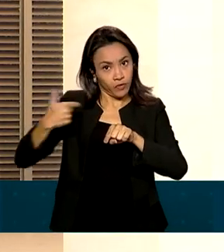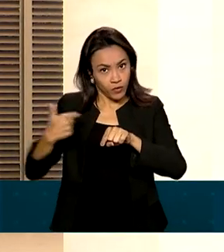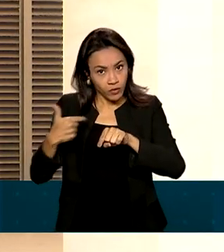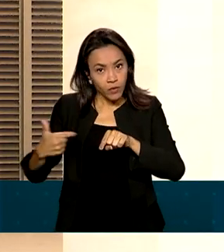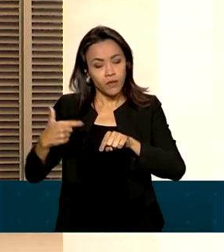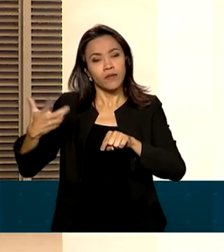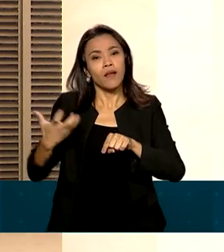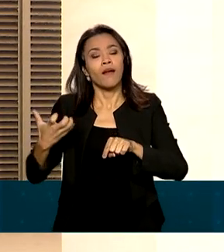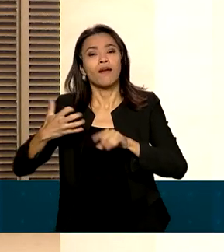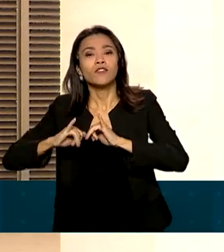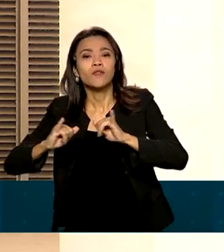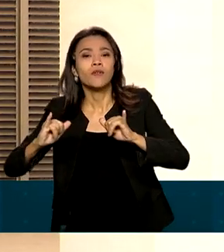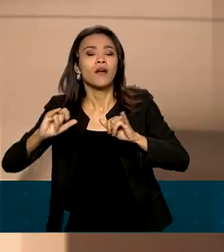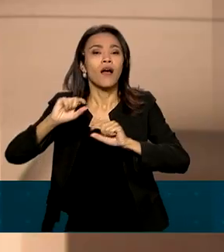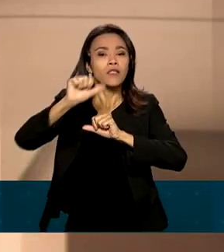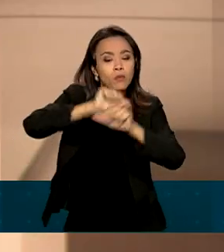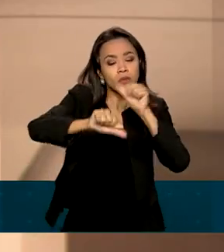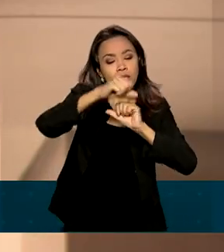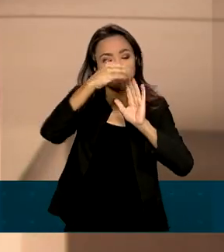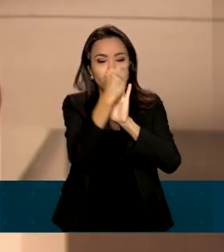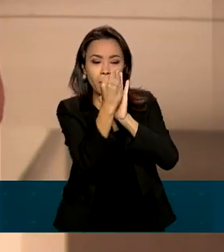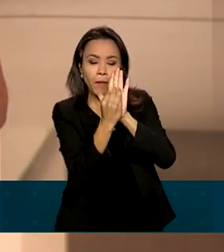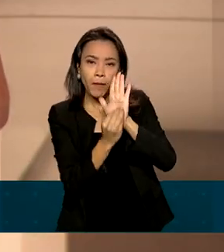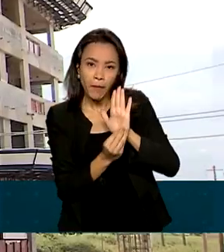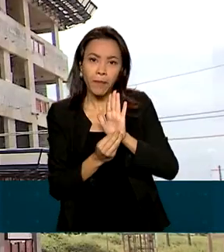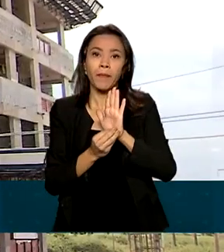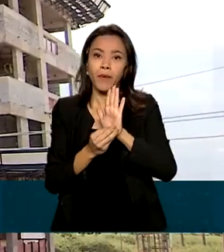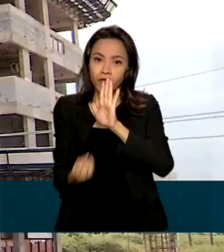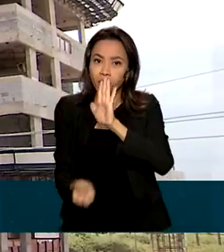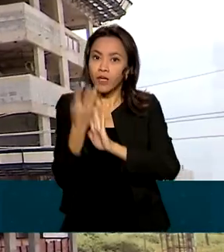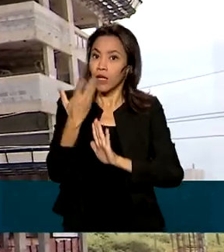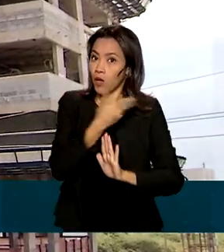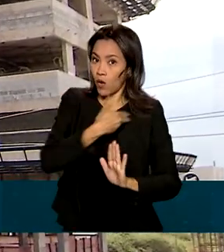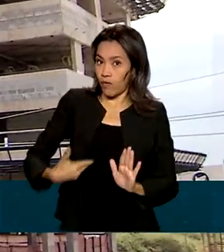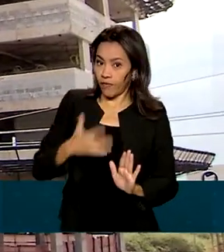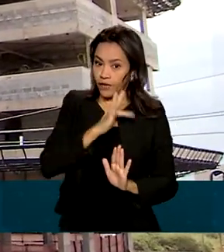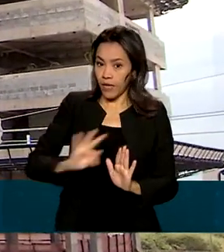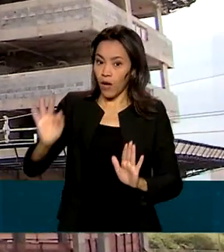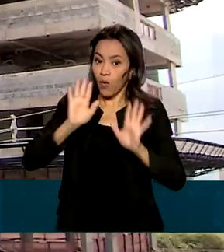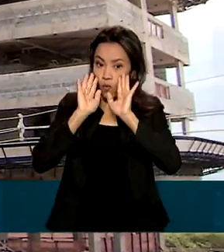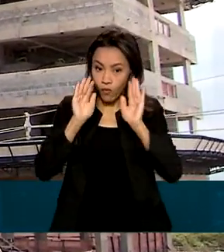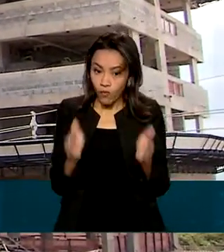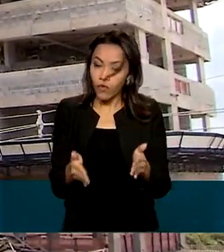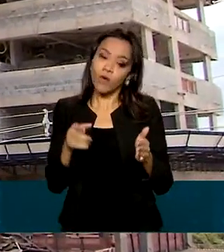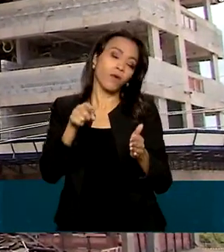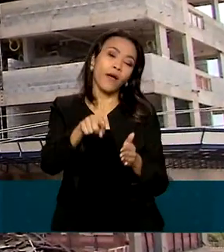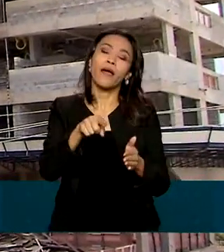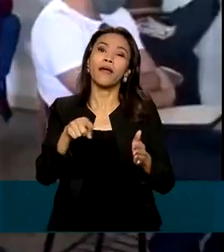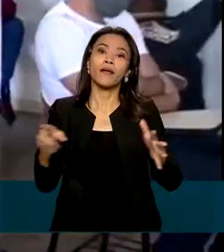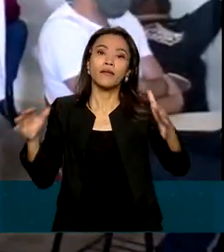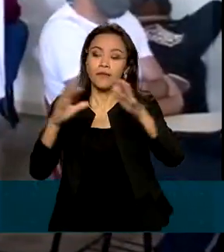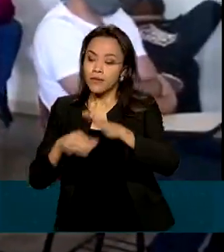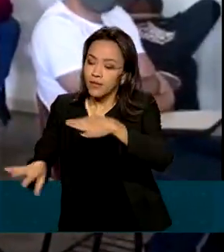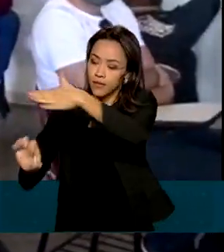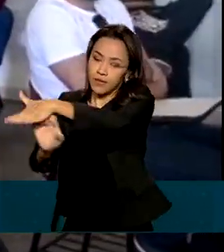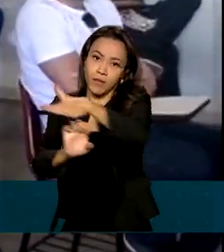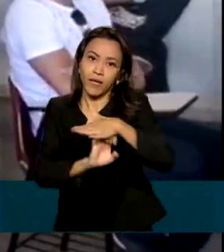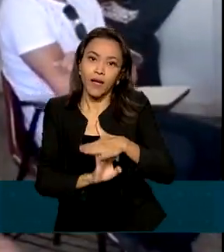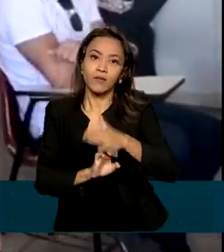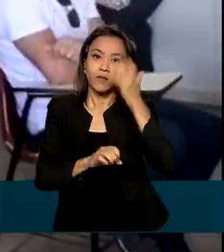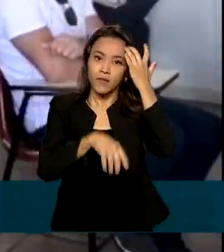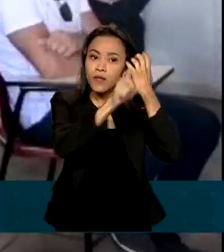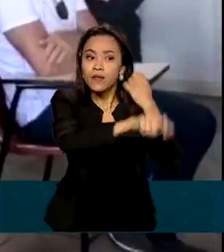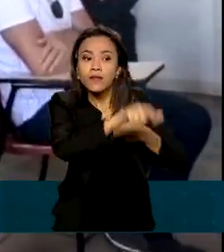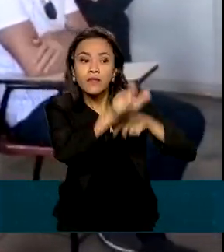divulgar as mudanças implantadas pelo governo federal. O foco é o trabalho conjunto de patrões e empregados na